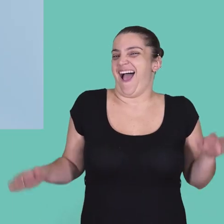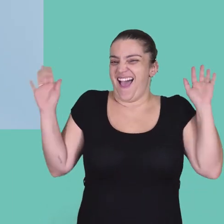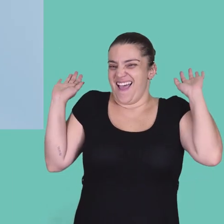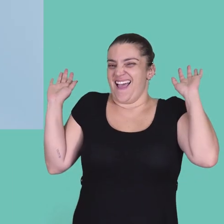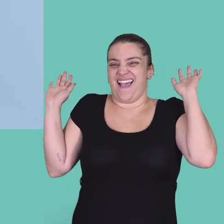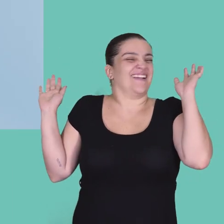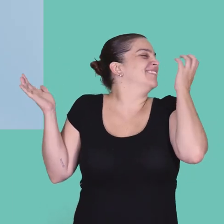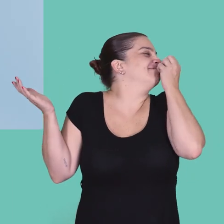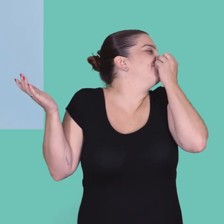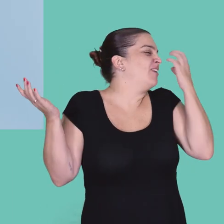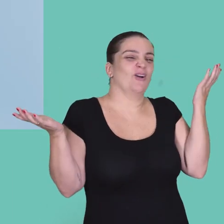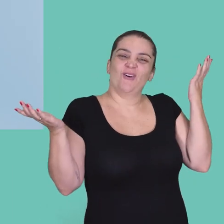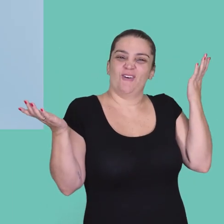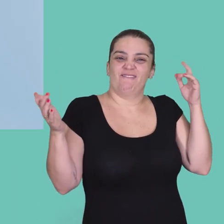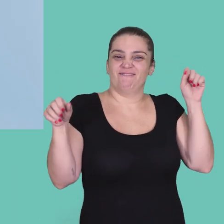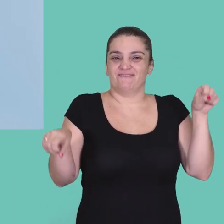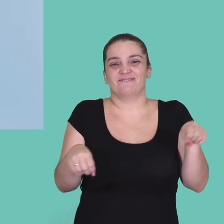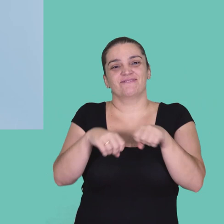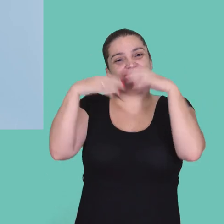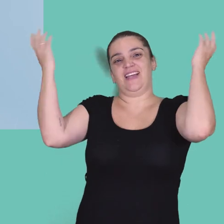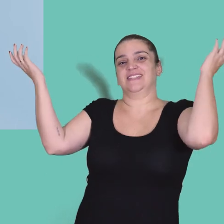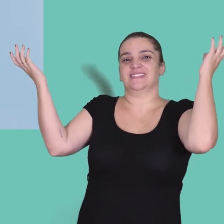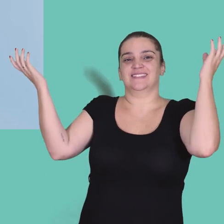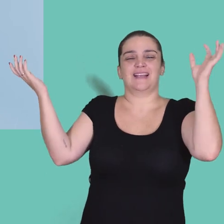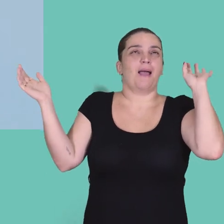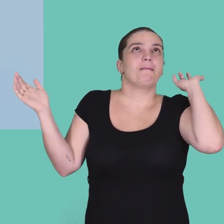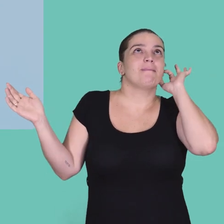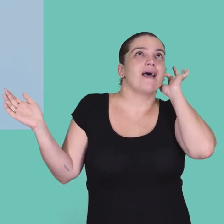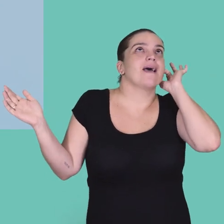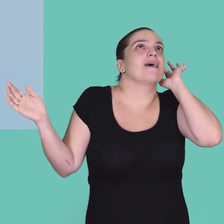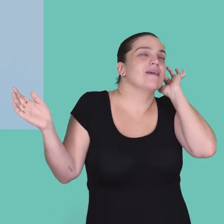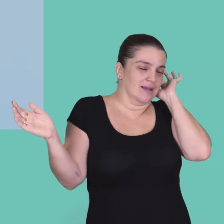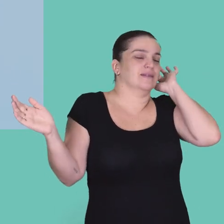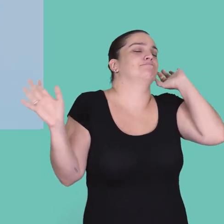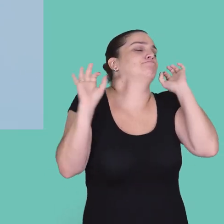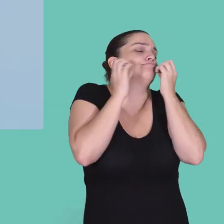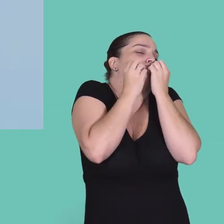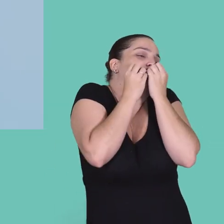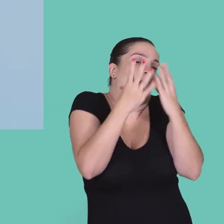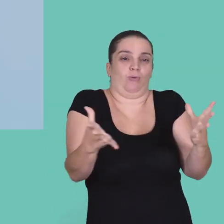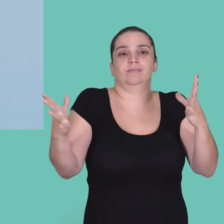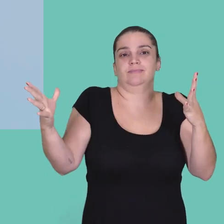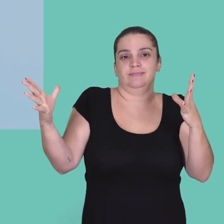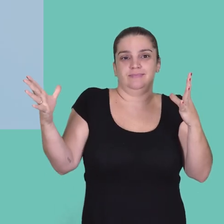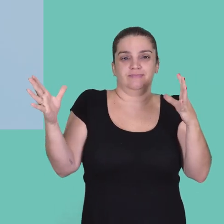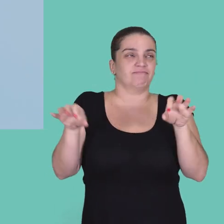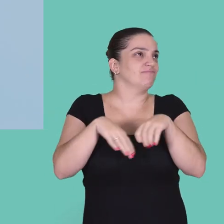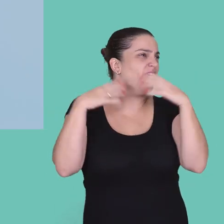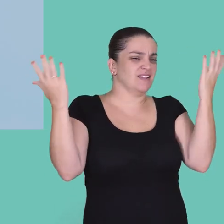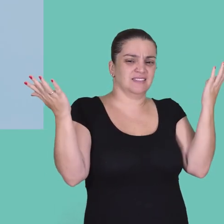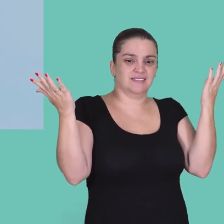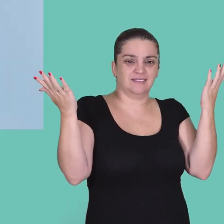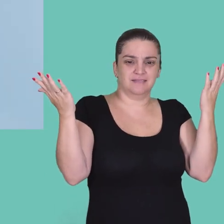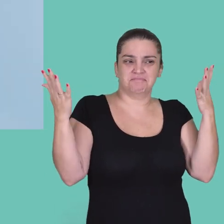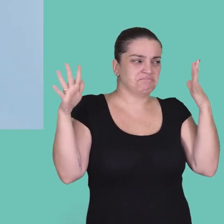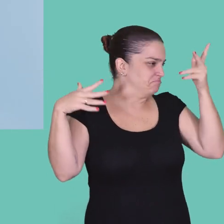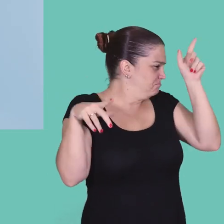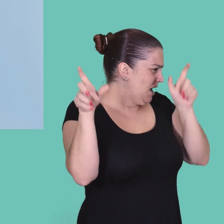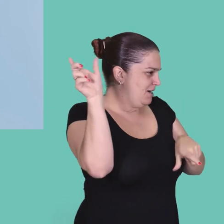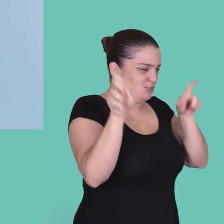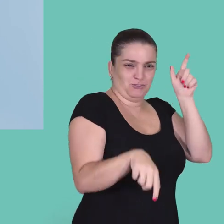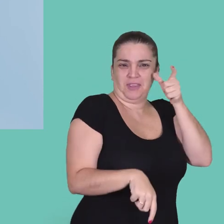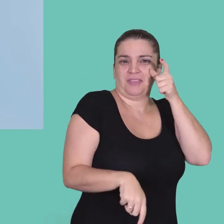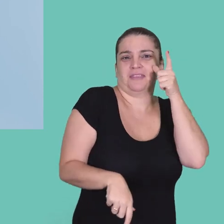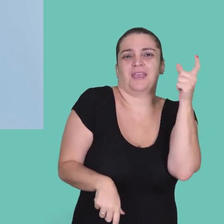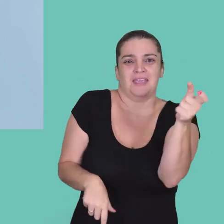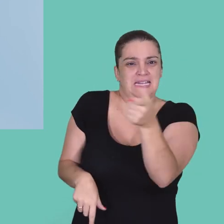Ui, que loucura! Essa festa é maravilhosa! Tanta